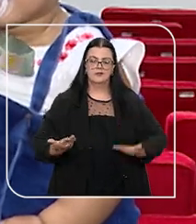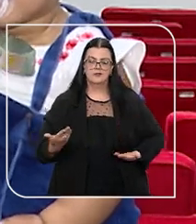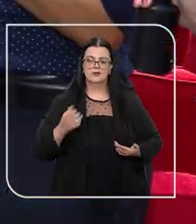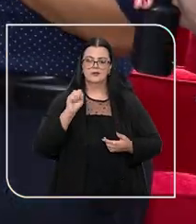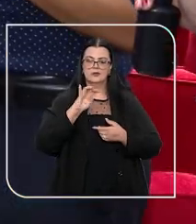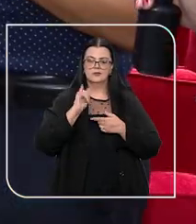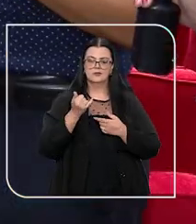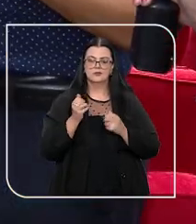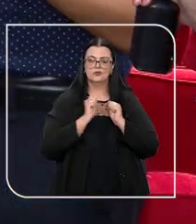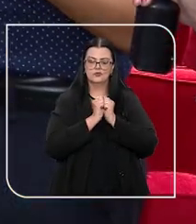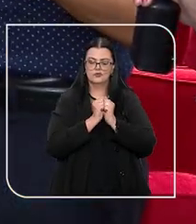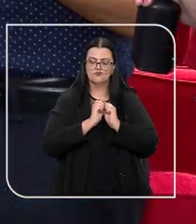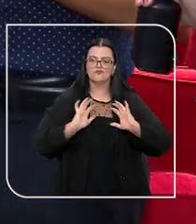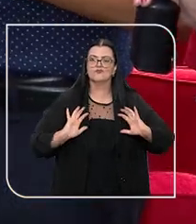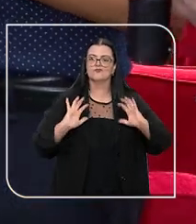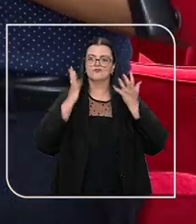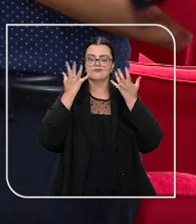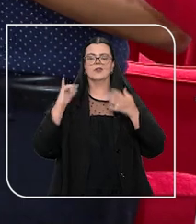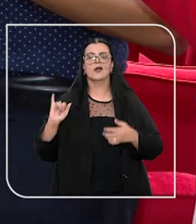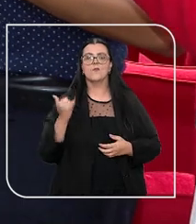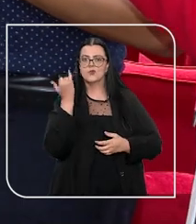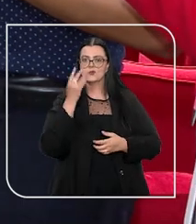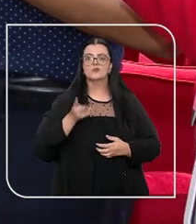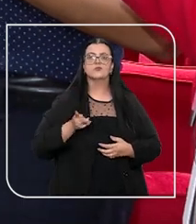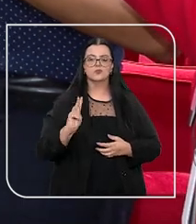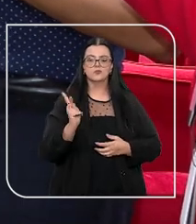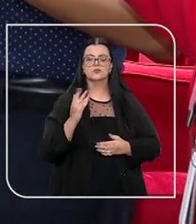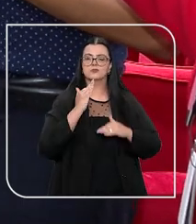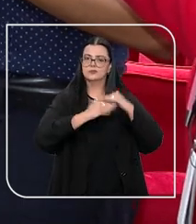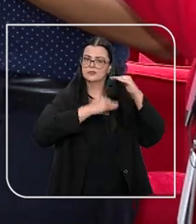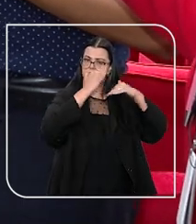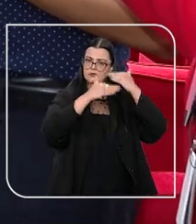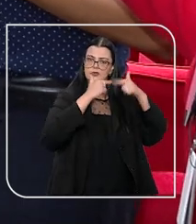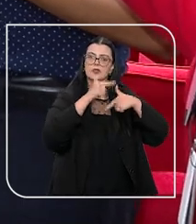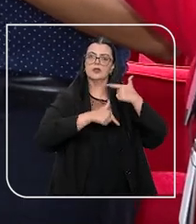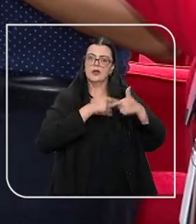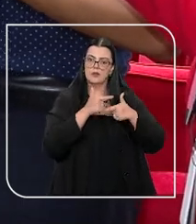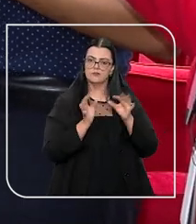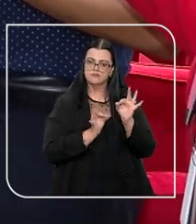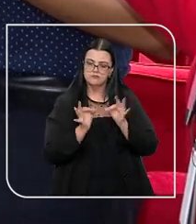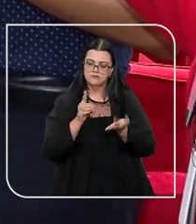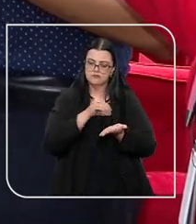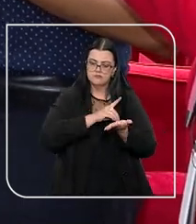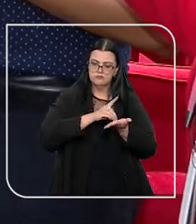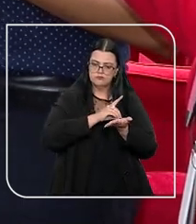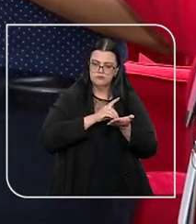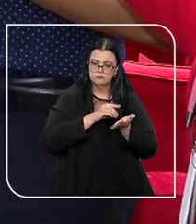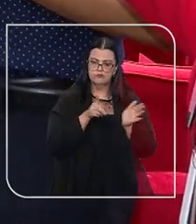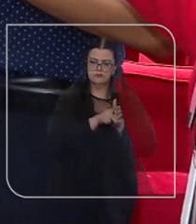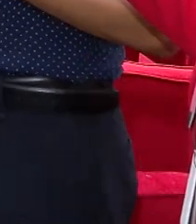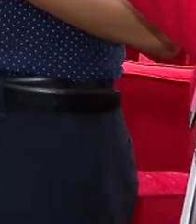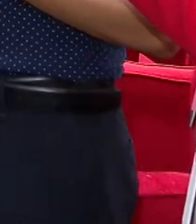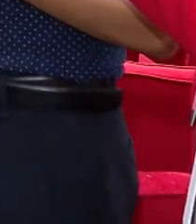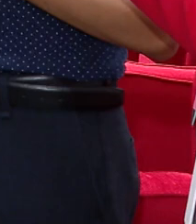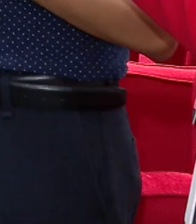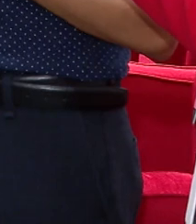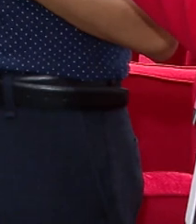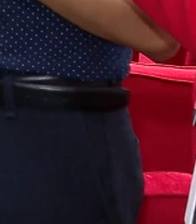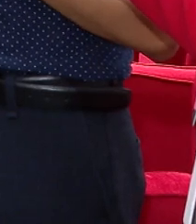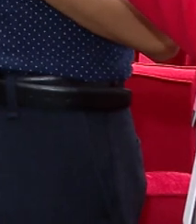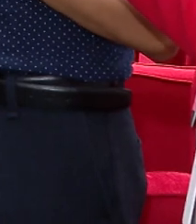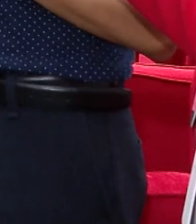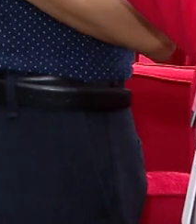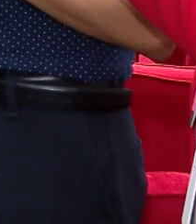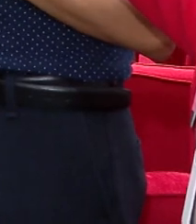Juntos, comemoraram a oportunidade de continuarem a desenvolver o trabalho de digitalização na corte. Quando ele